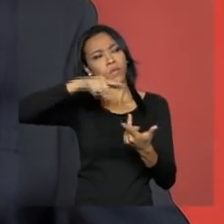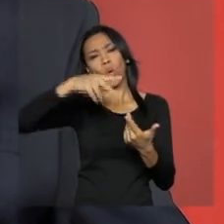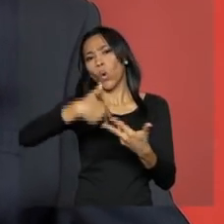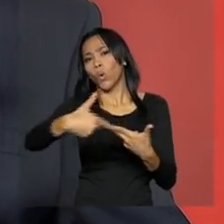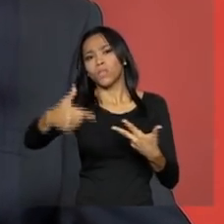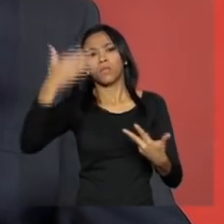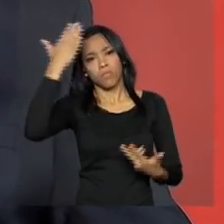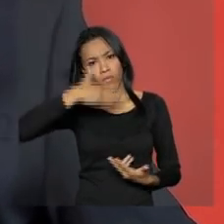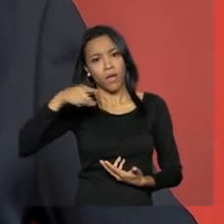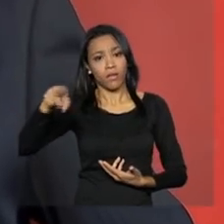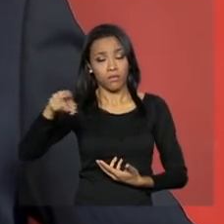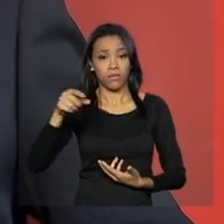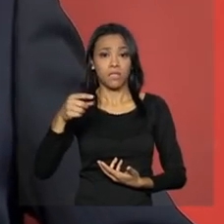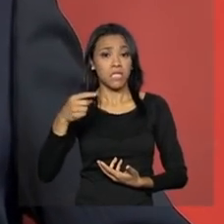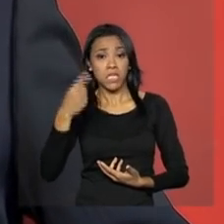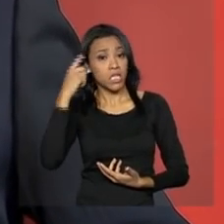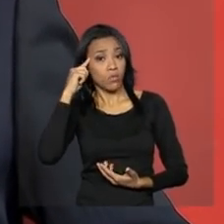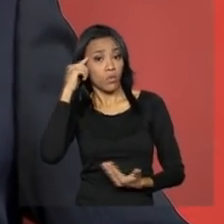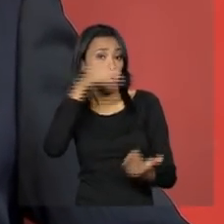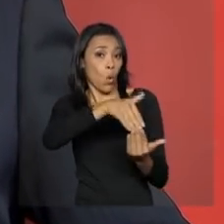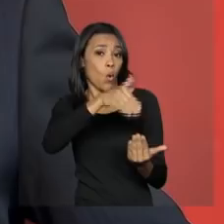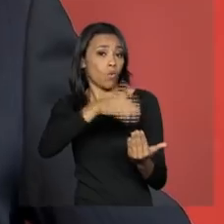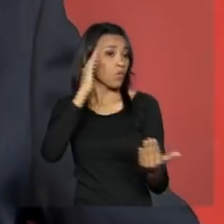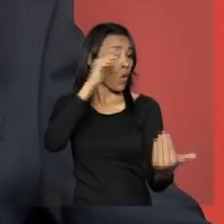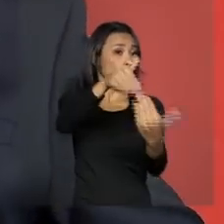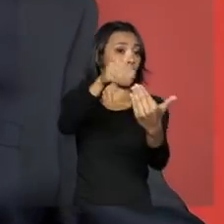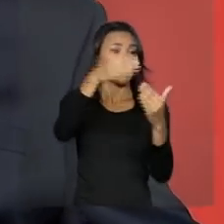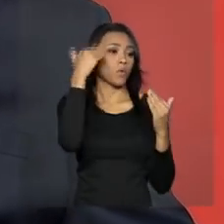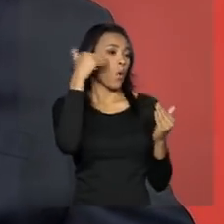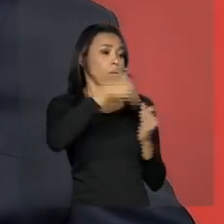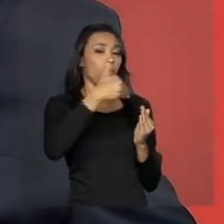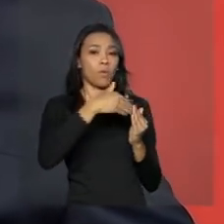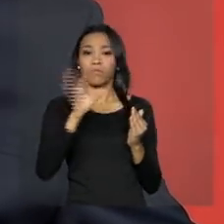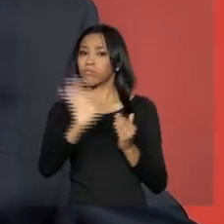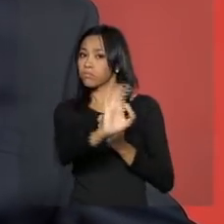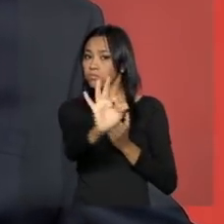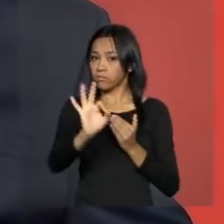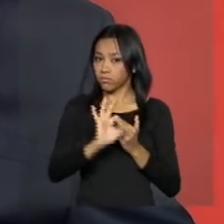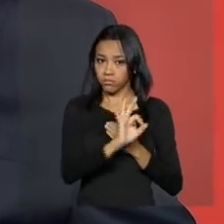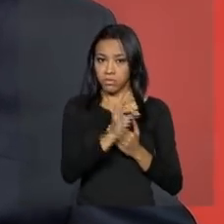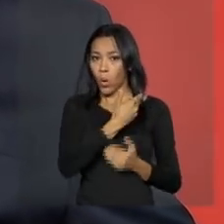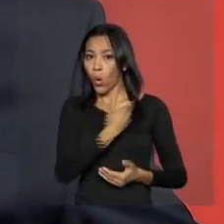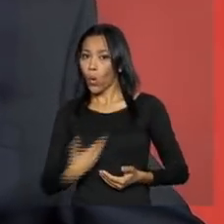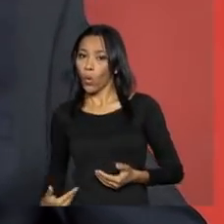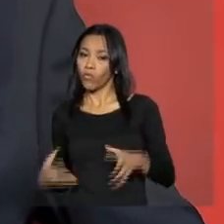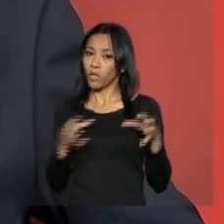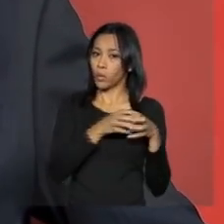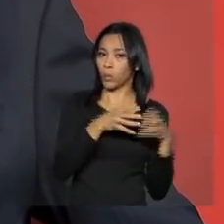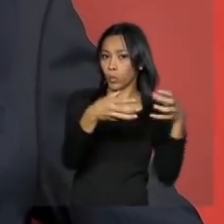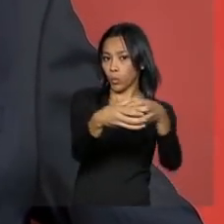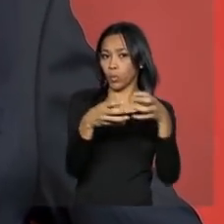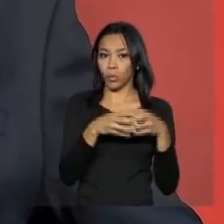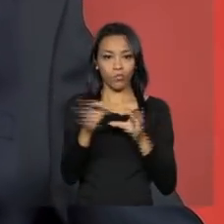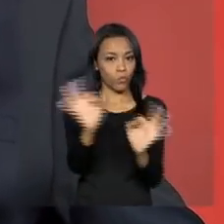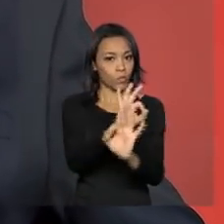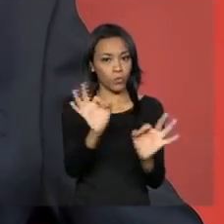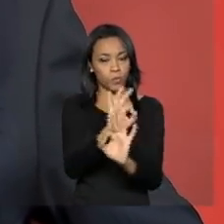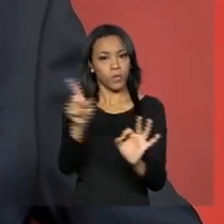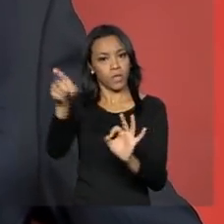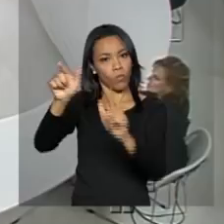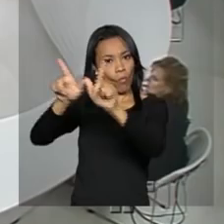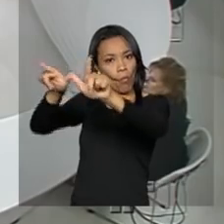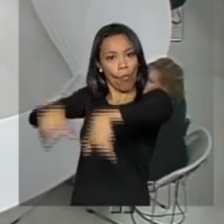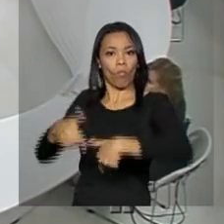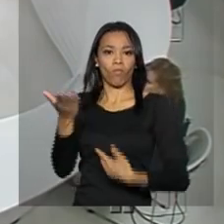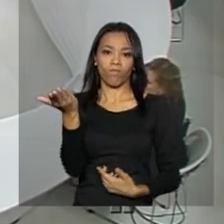não estão a favor deste nem daquele outro governante ou deste ou daquele ator político, na sua grande